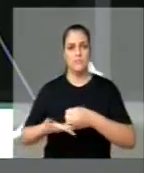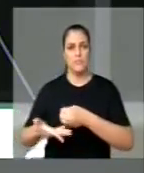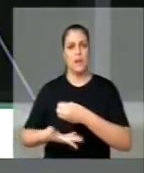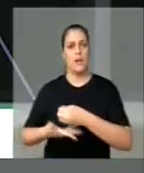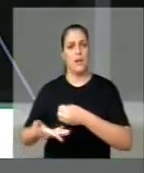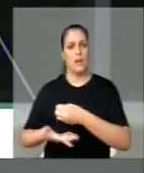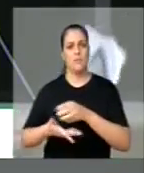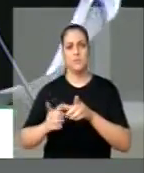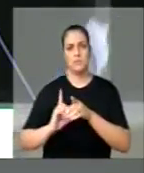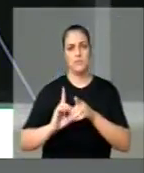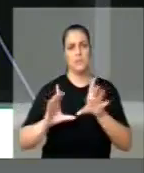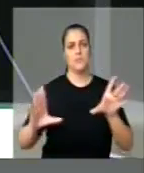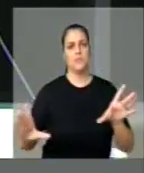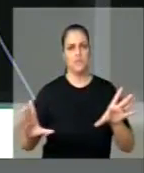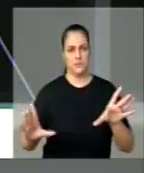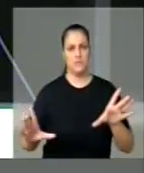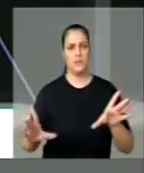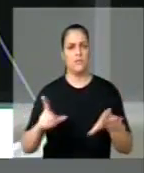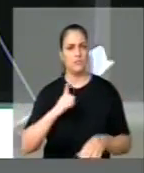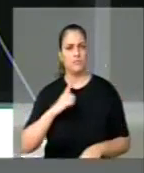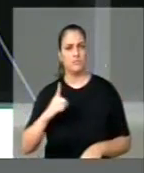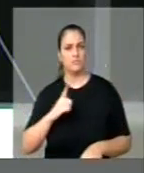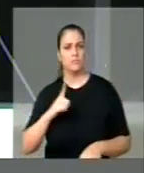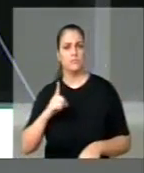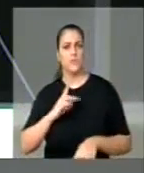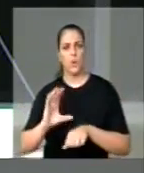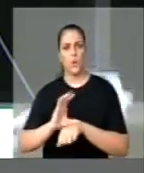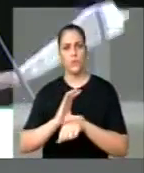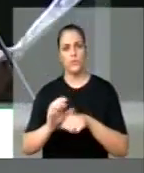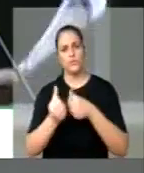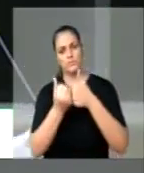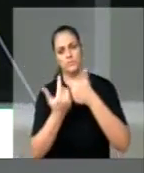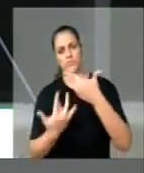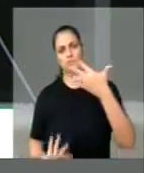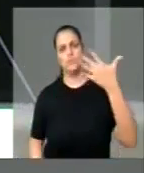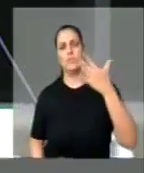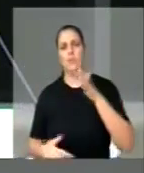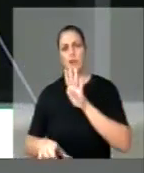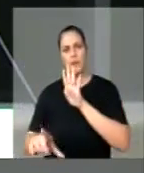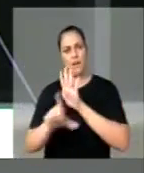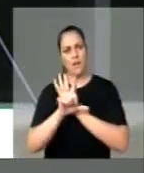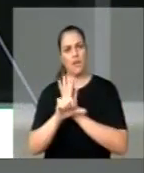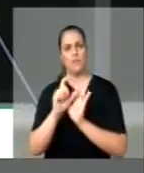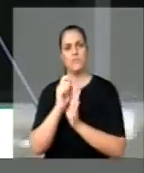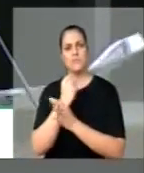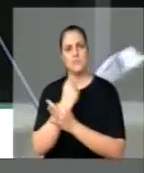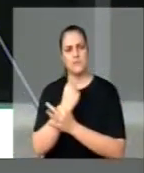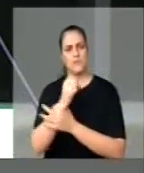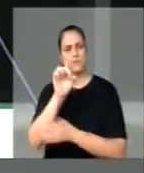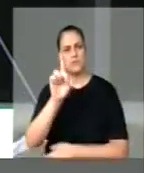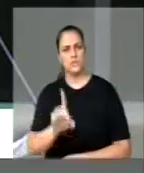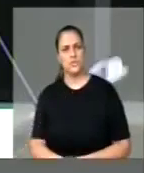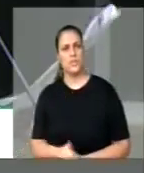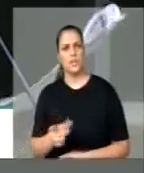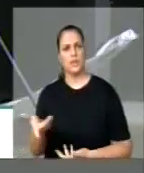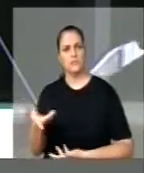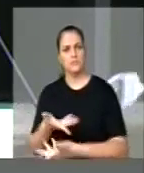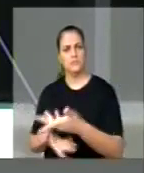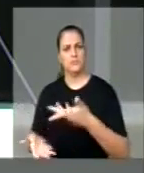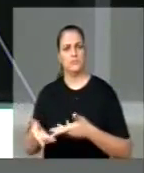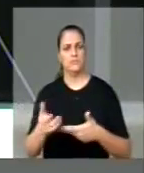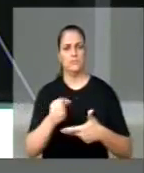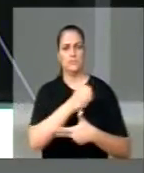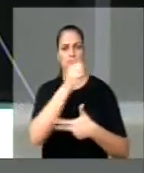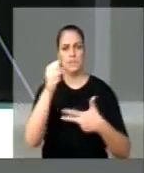alicerçado numa legislação que assegura direitos, parcerias entre os três